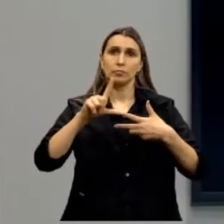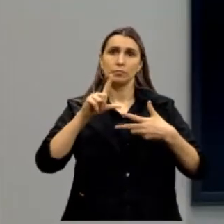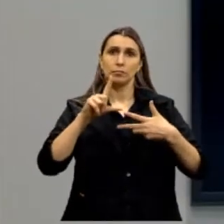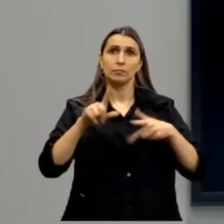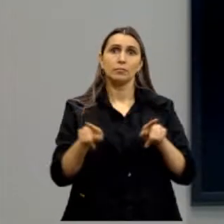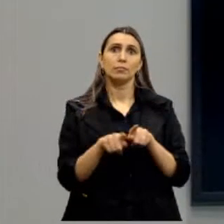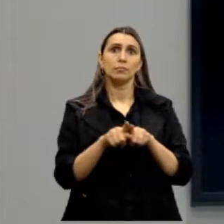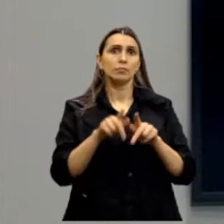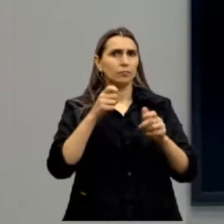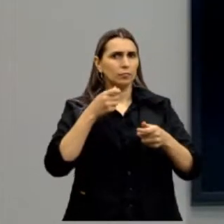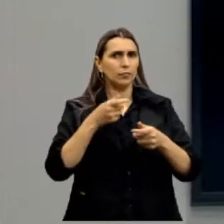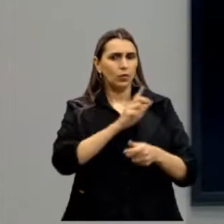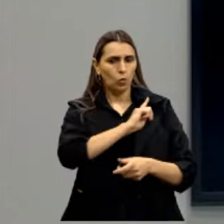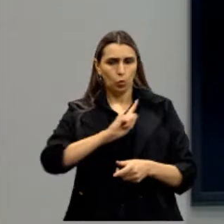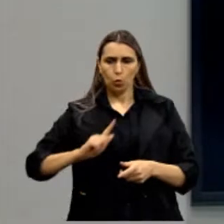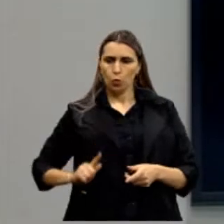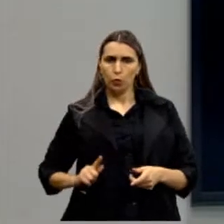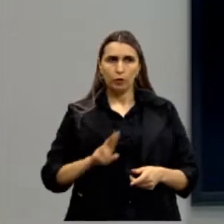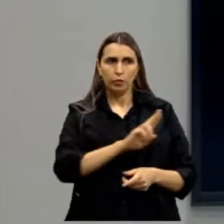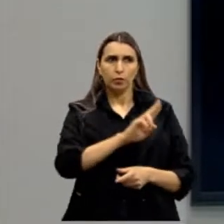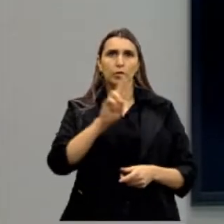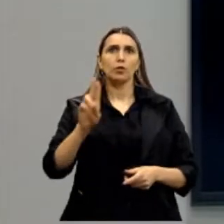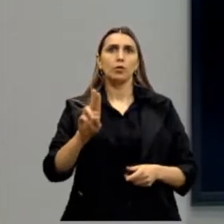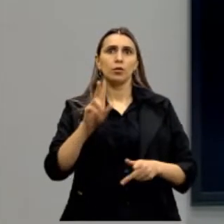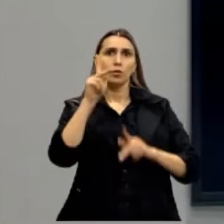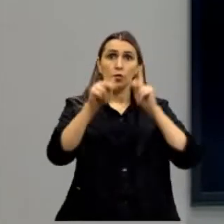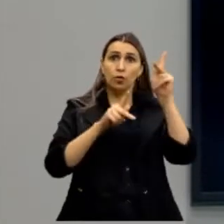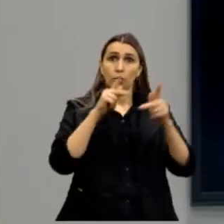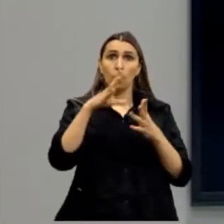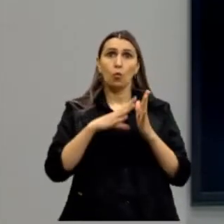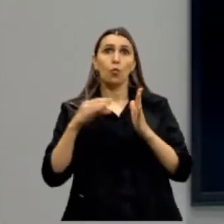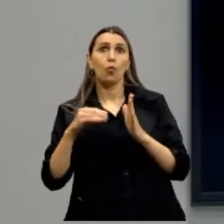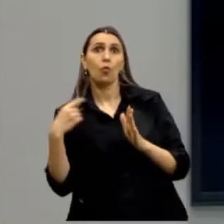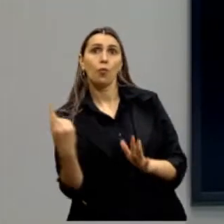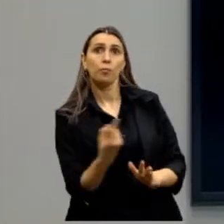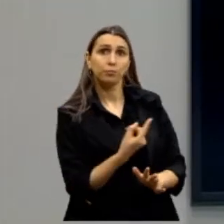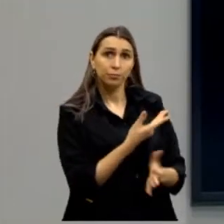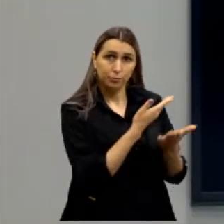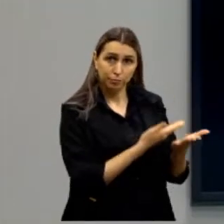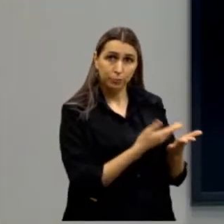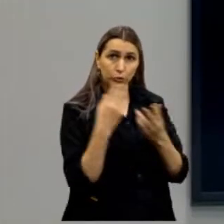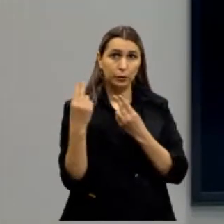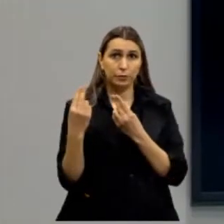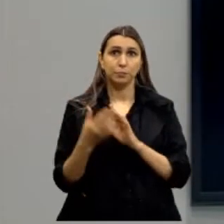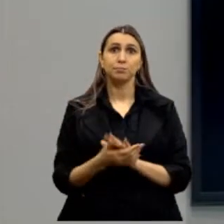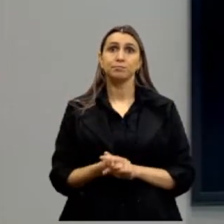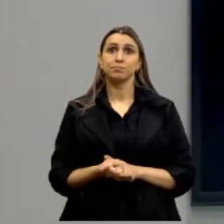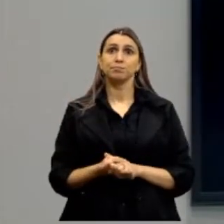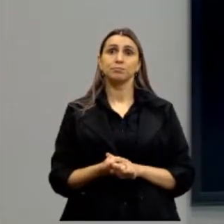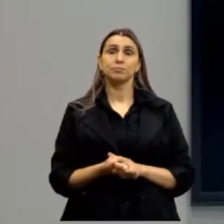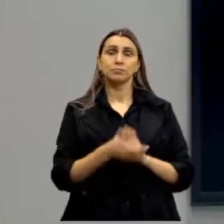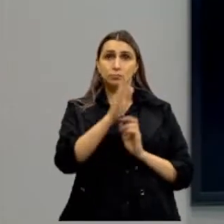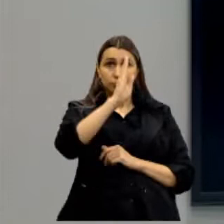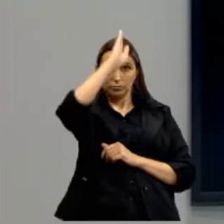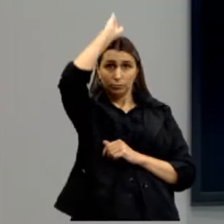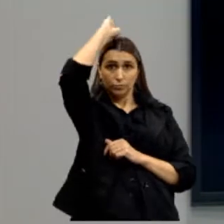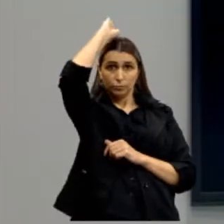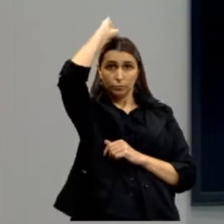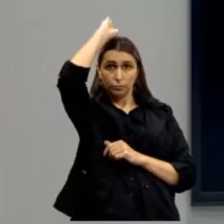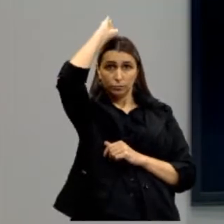e eles governavam em nome da população. Modelo muito próximo do nosso. Então, os romanos,